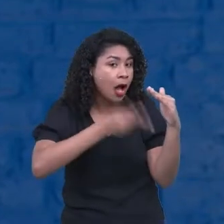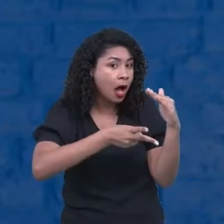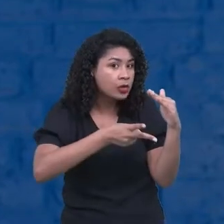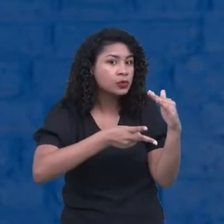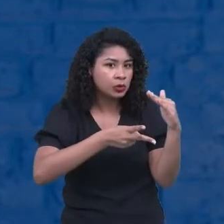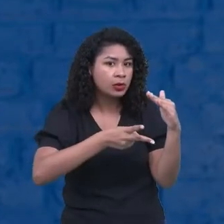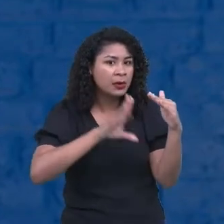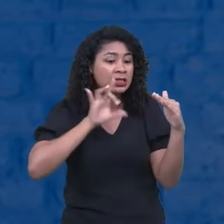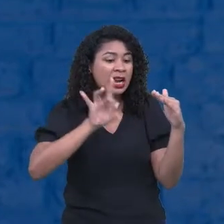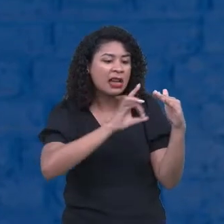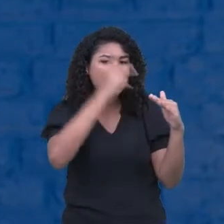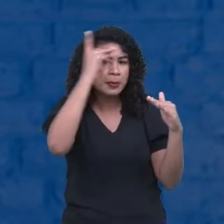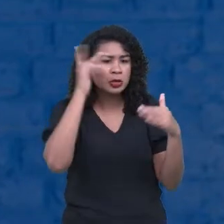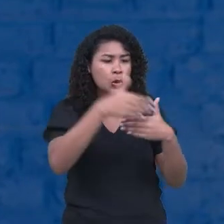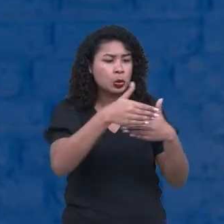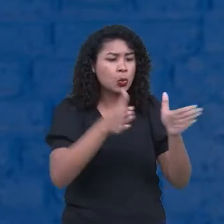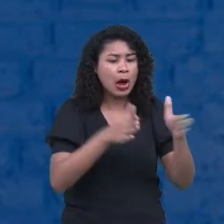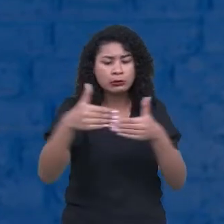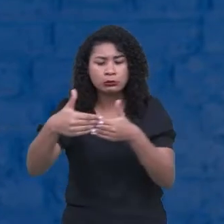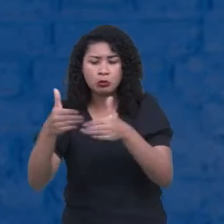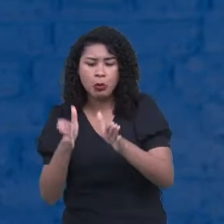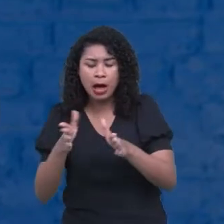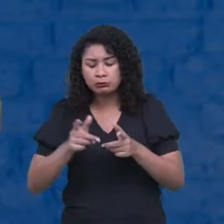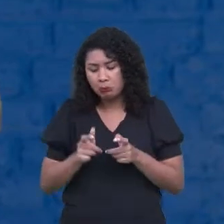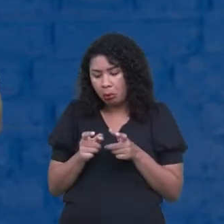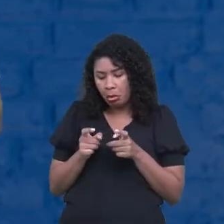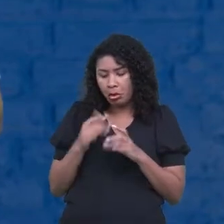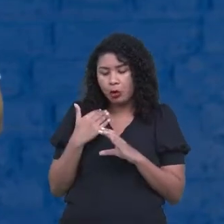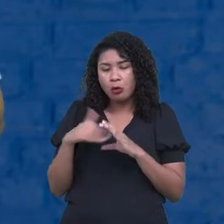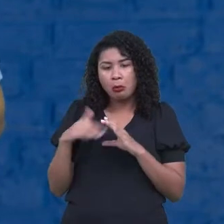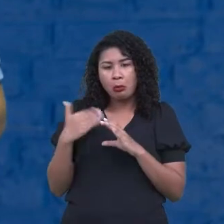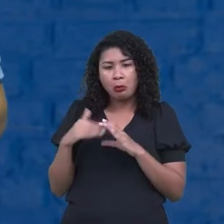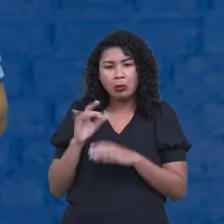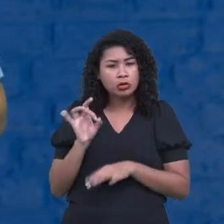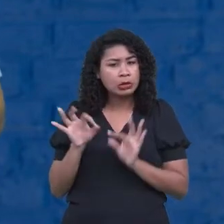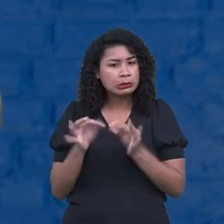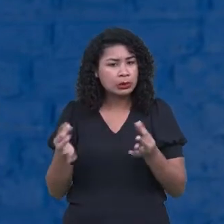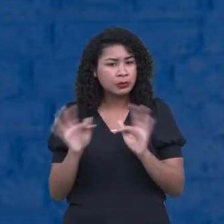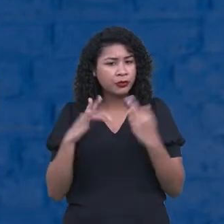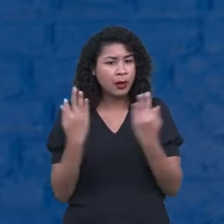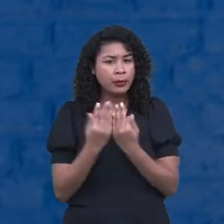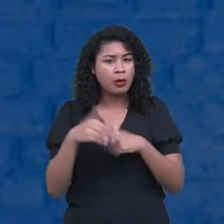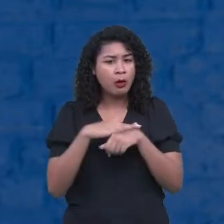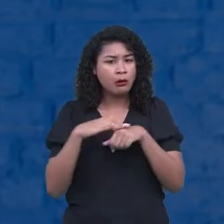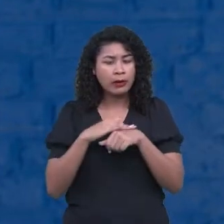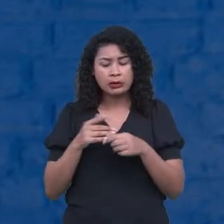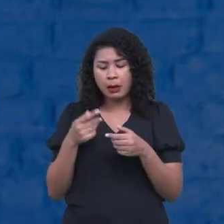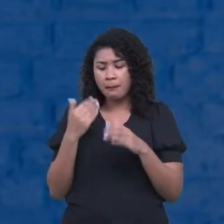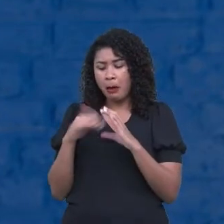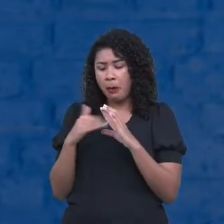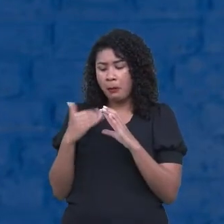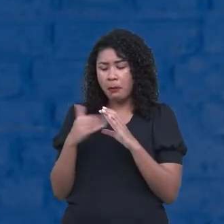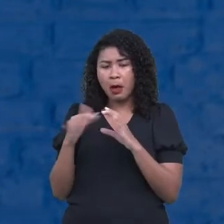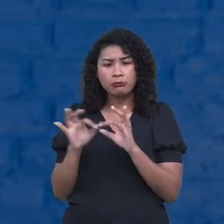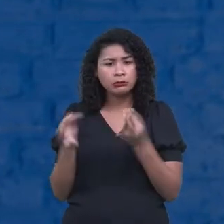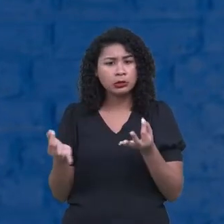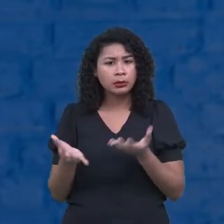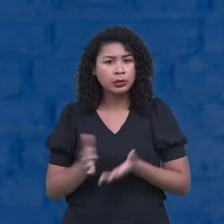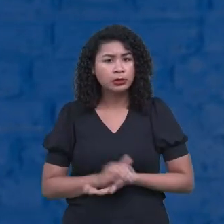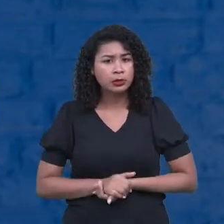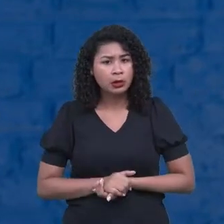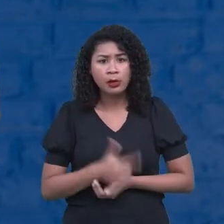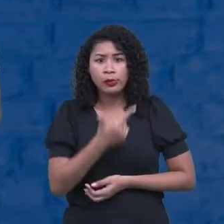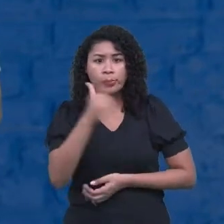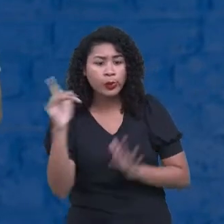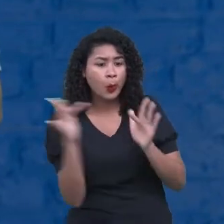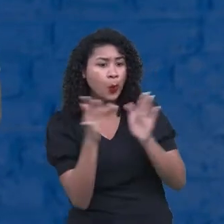quarto. Manda uma mensagem. Não tem mais aquele momento do convívio. Tá? Então, reservar um tempo. Hora